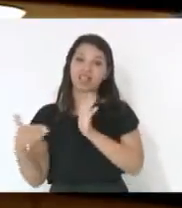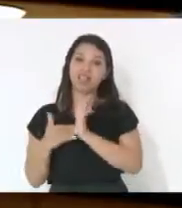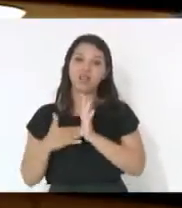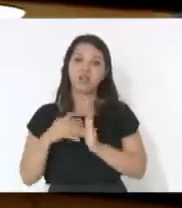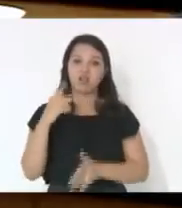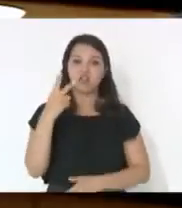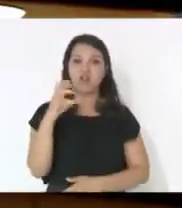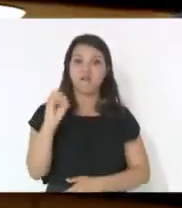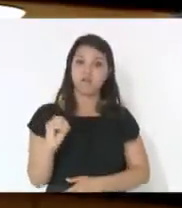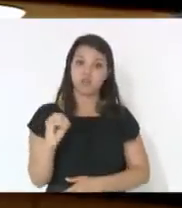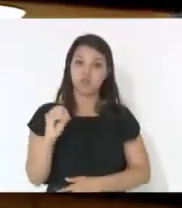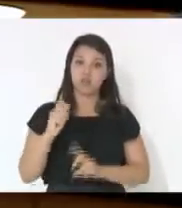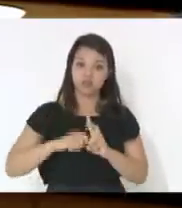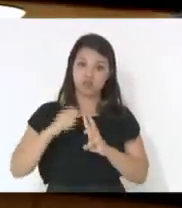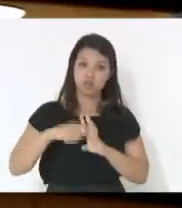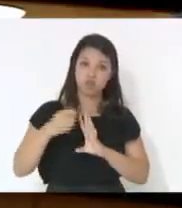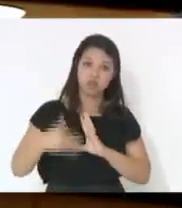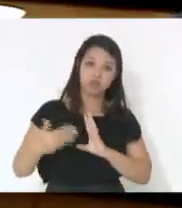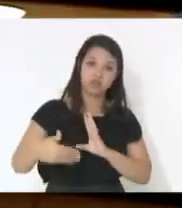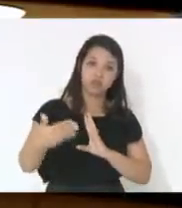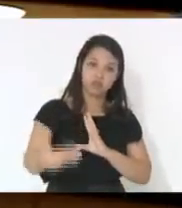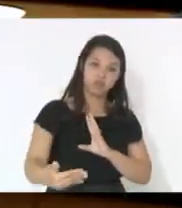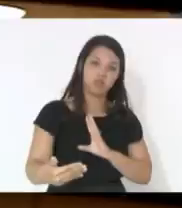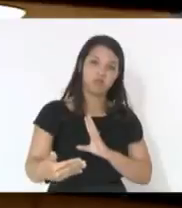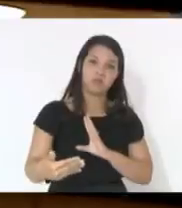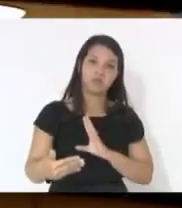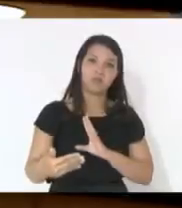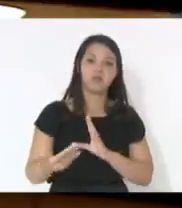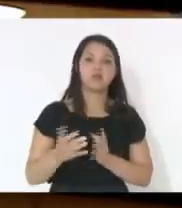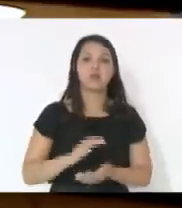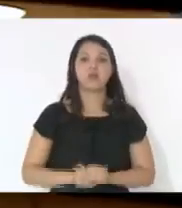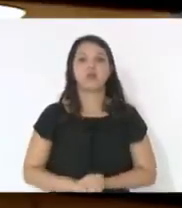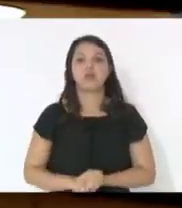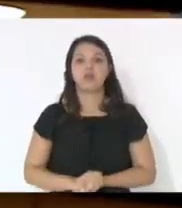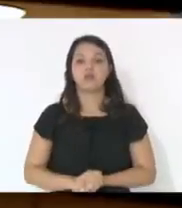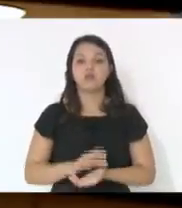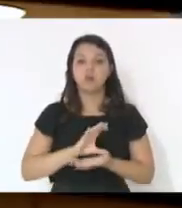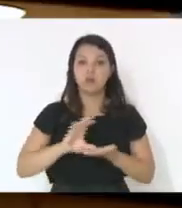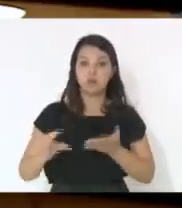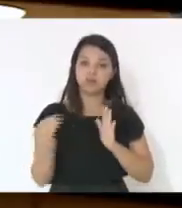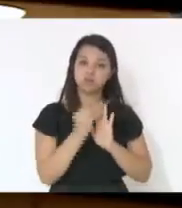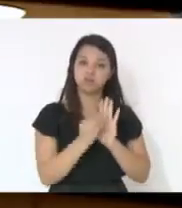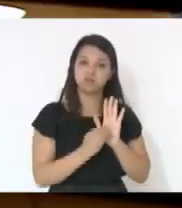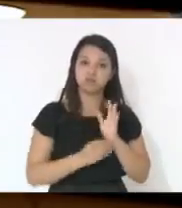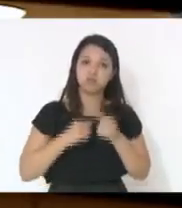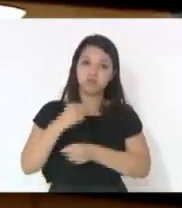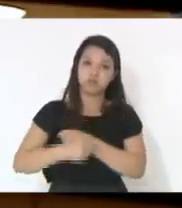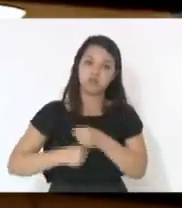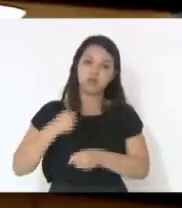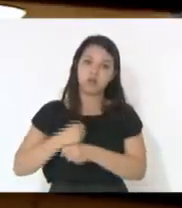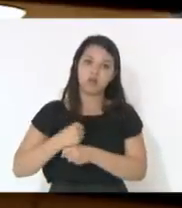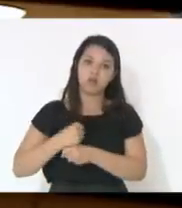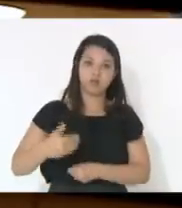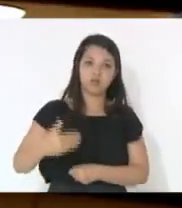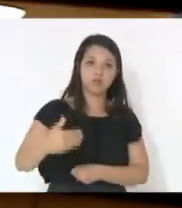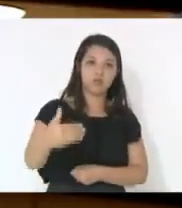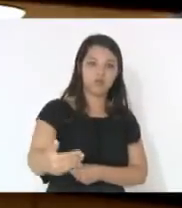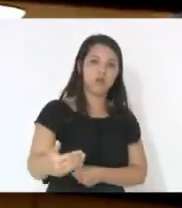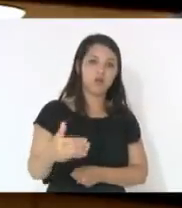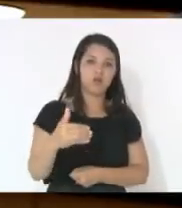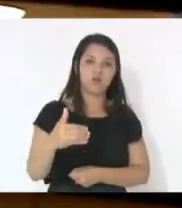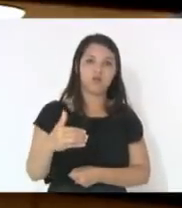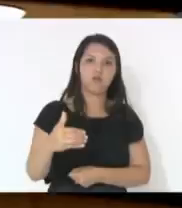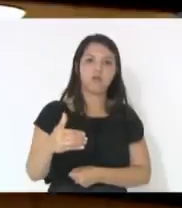bem o deputado Coruja que a lua é anual. Além disso, a lua trata-se de um projeto que tem uma aplicação anual